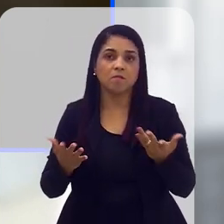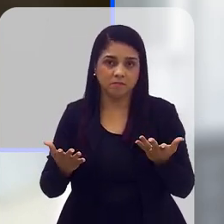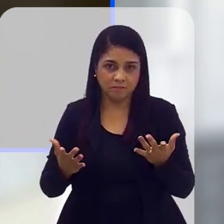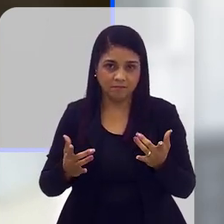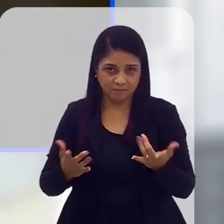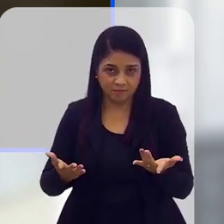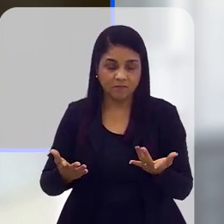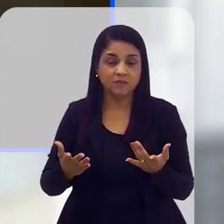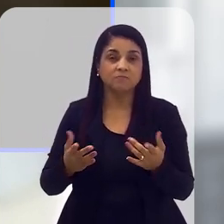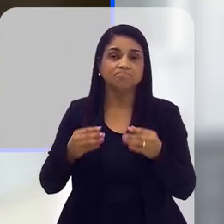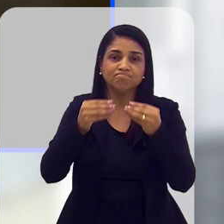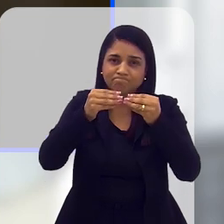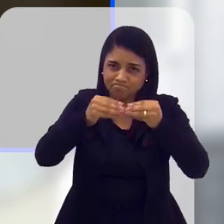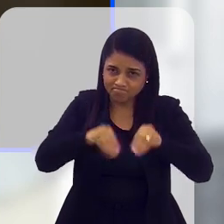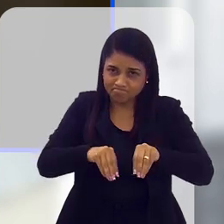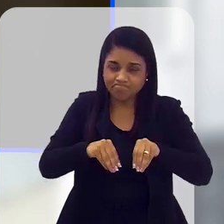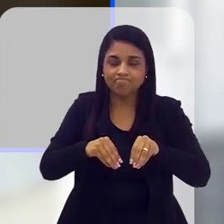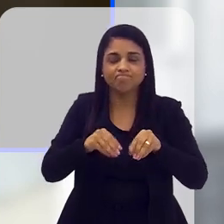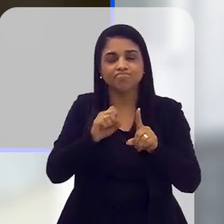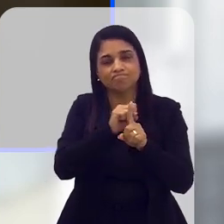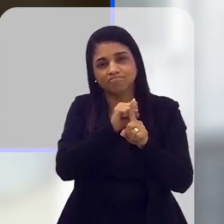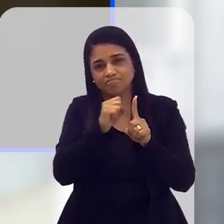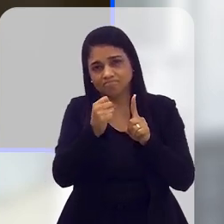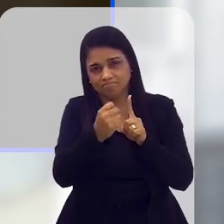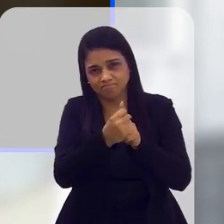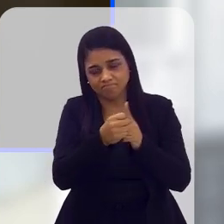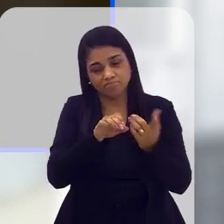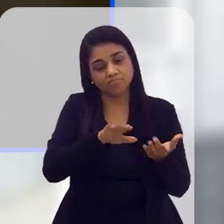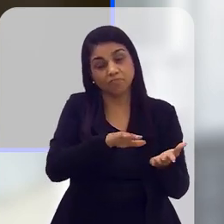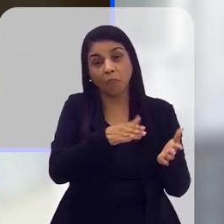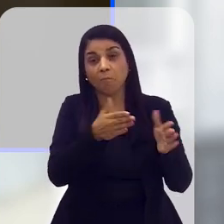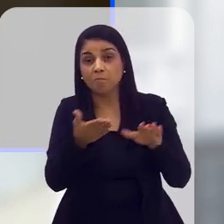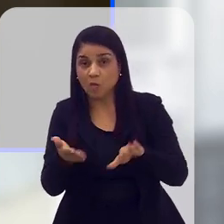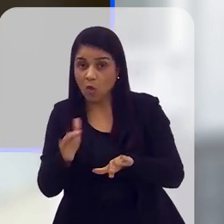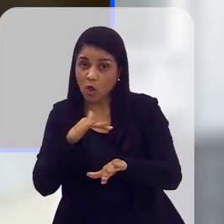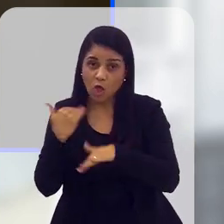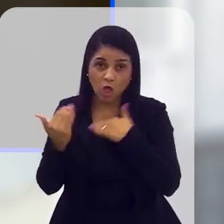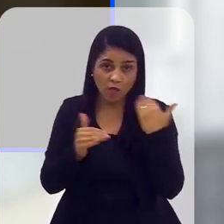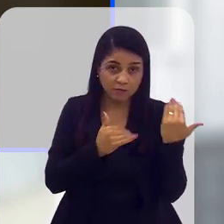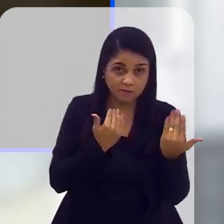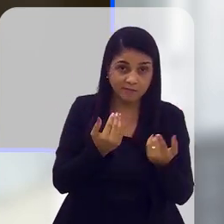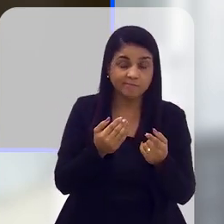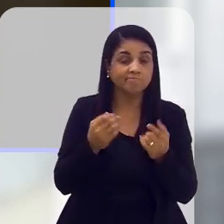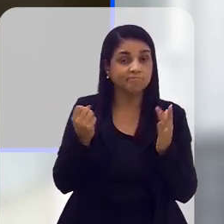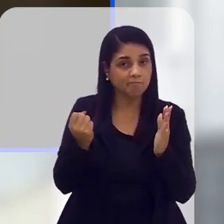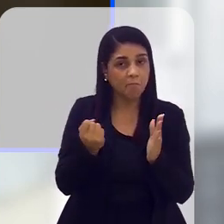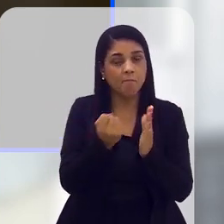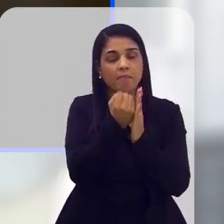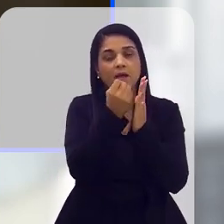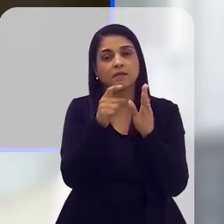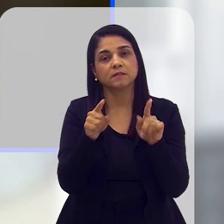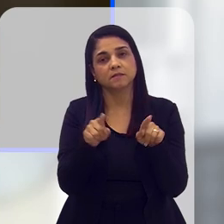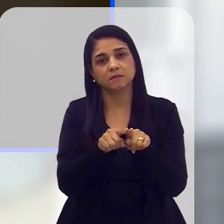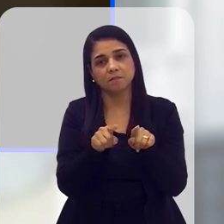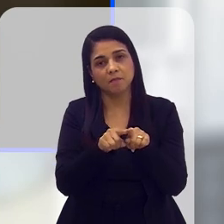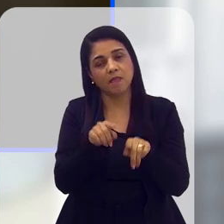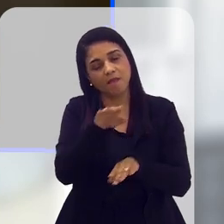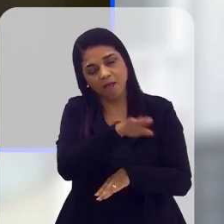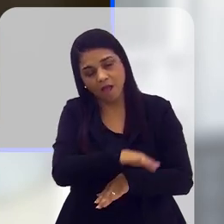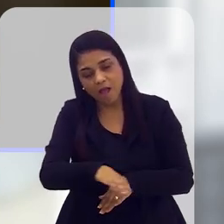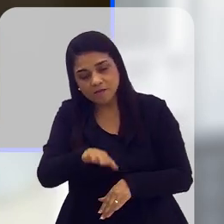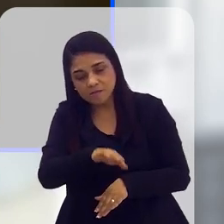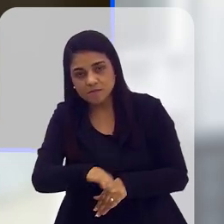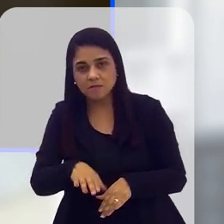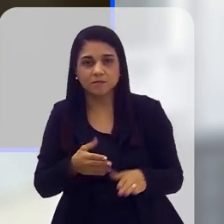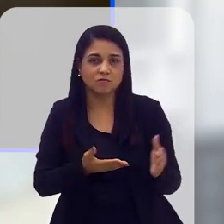que podem vir a causar danos à sociedade de forma geral, vai impactar com certeza mais